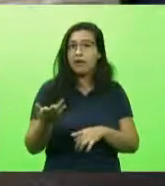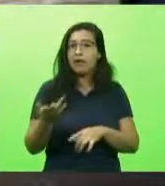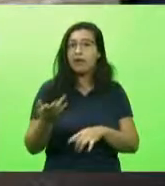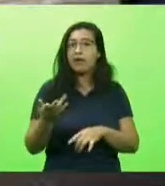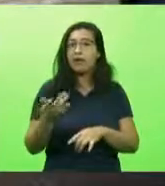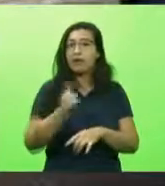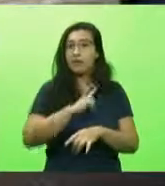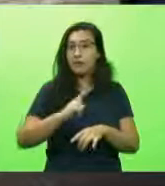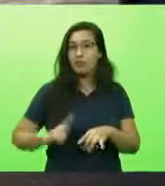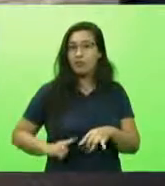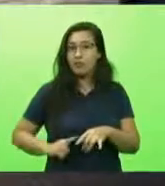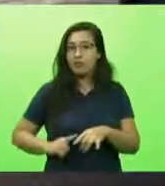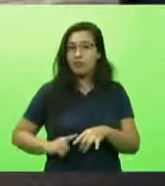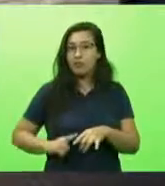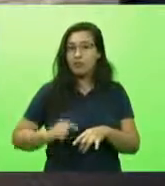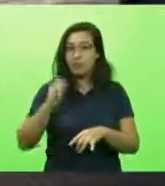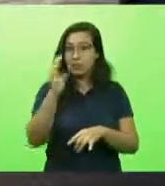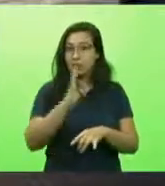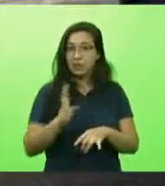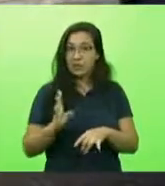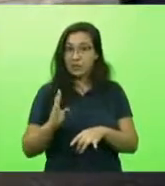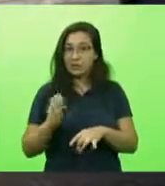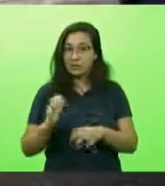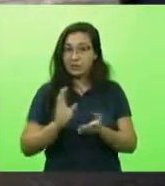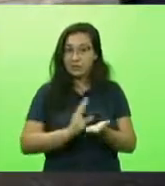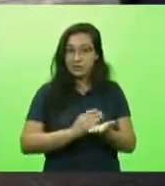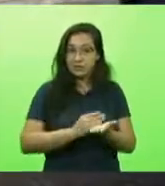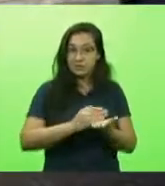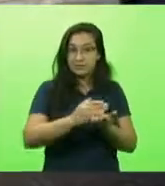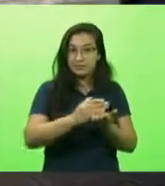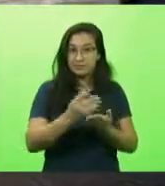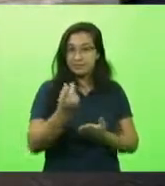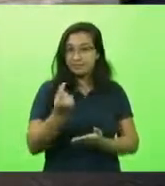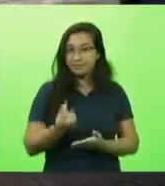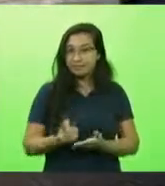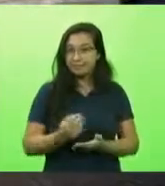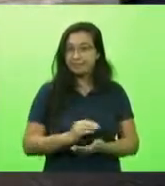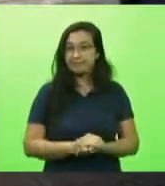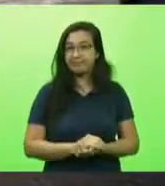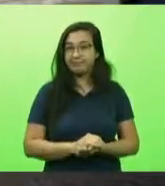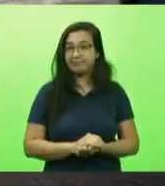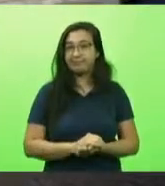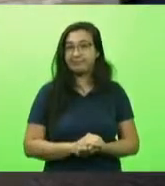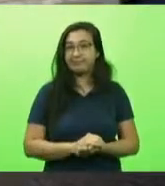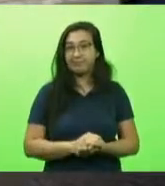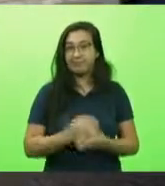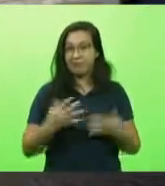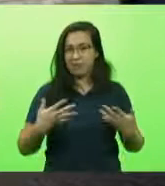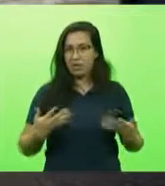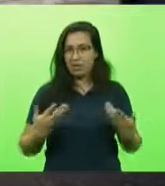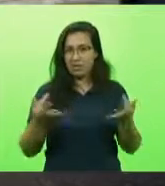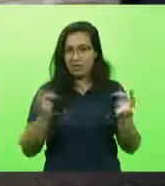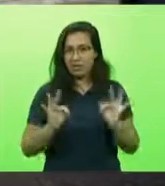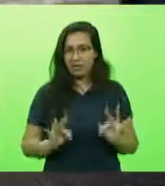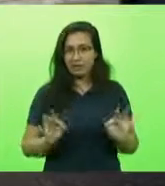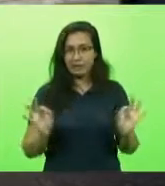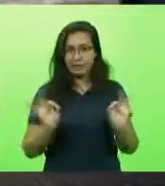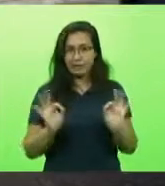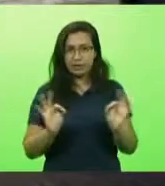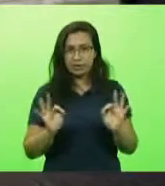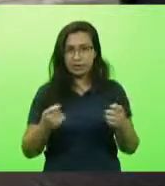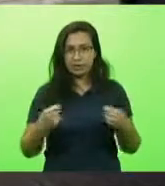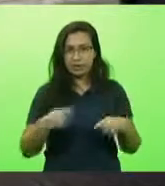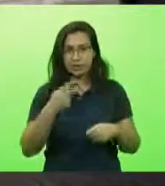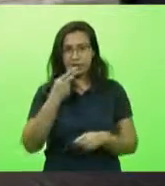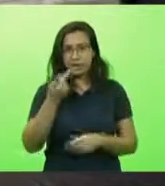não pagamos dívidas. E ainda tiramos mais dinheiro dos catarinenses. Então, portanto, nada a comemorar nesse tweet. Nós precisamos falar a